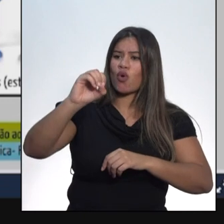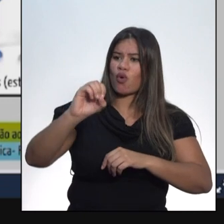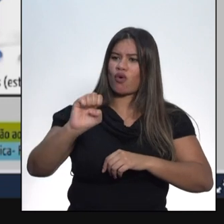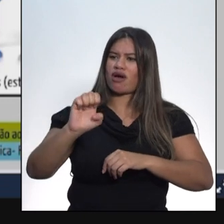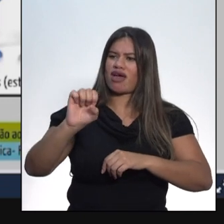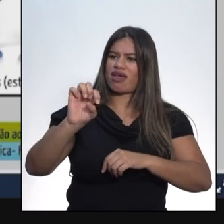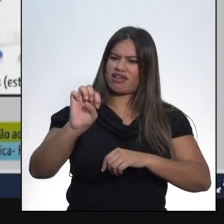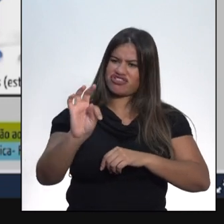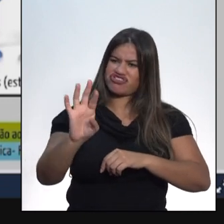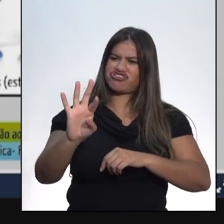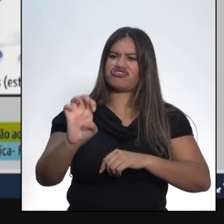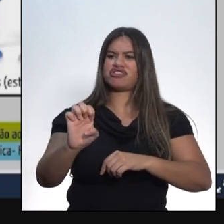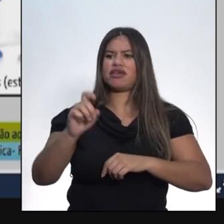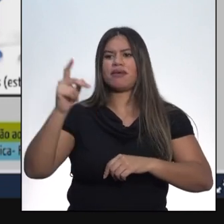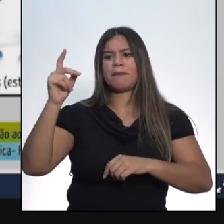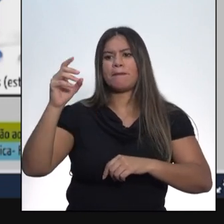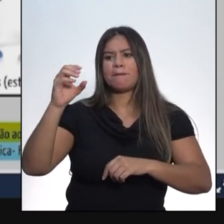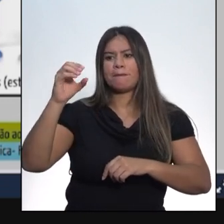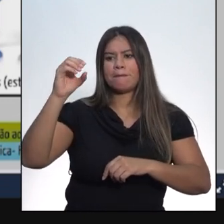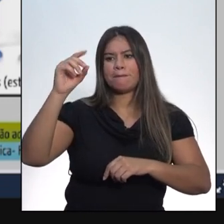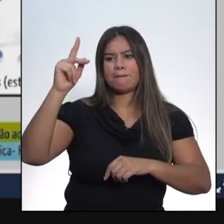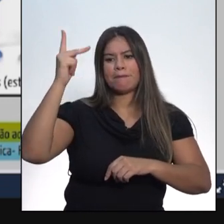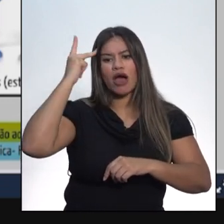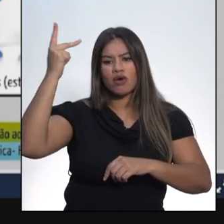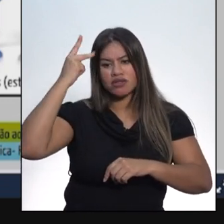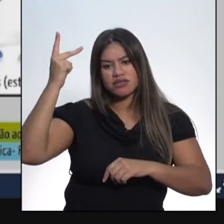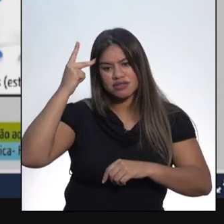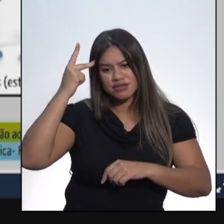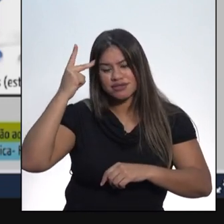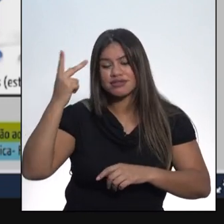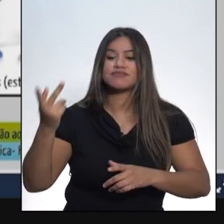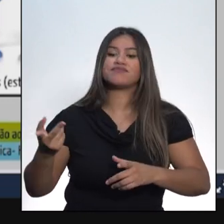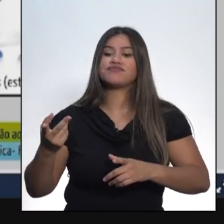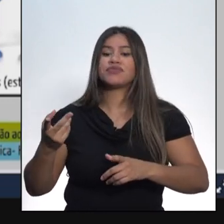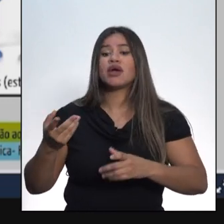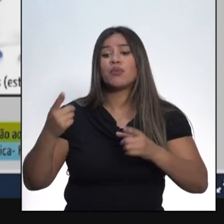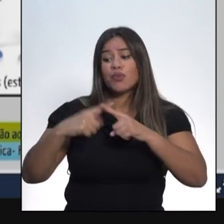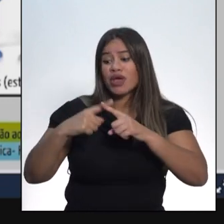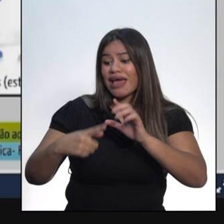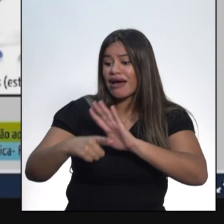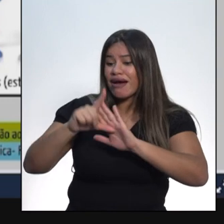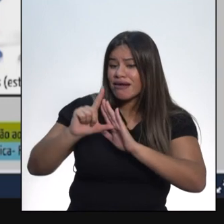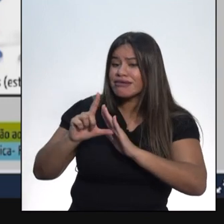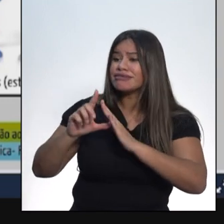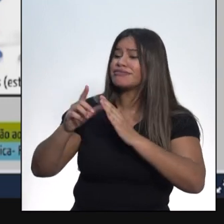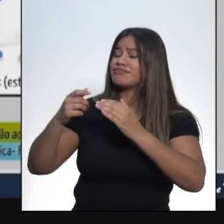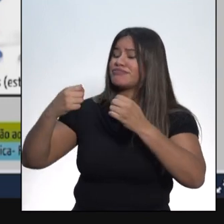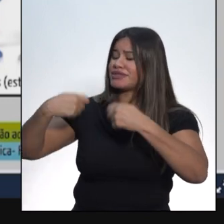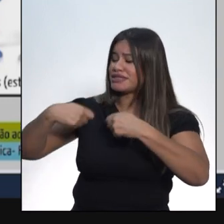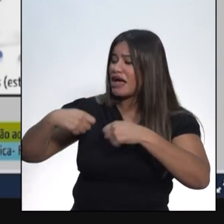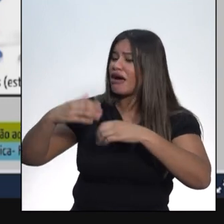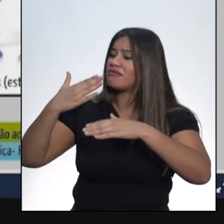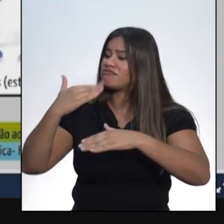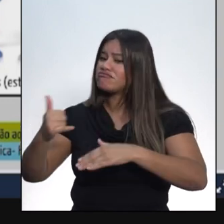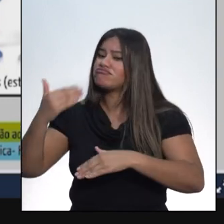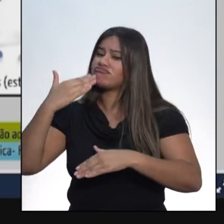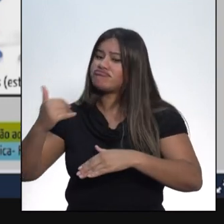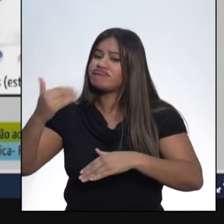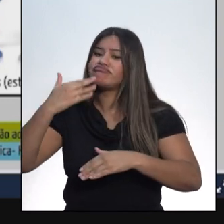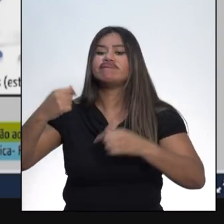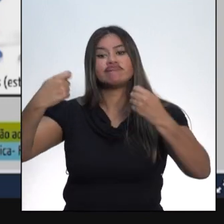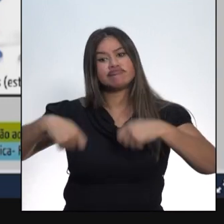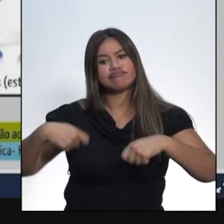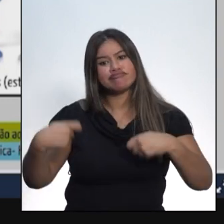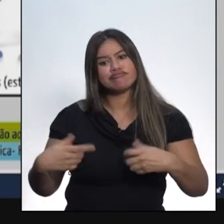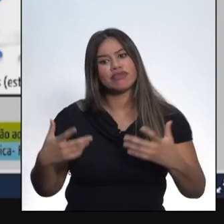poderiam fazer nada sem antes pedir autorização para o poder central. O federalismo instituído na República